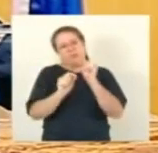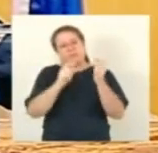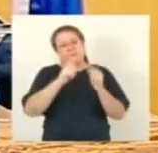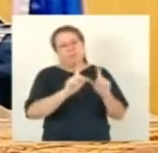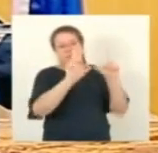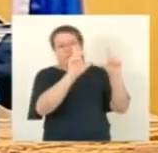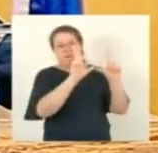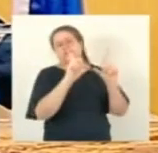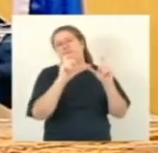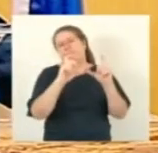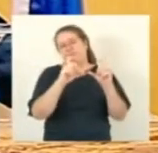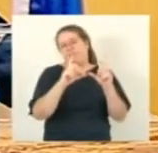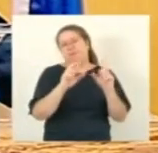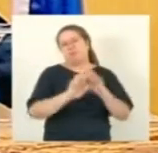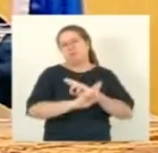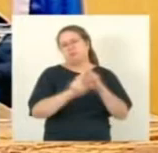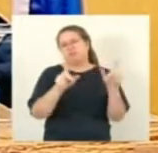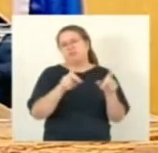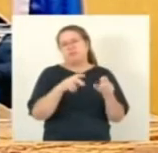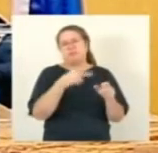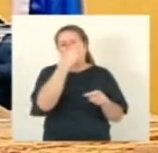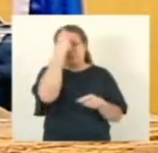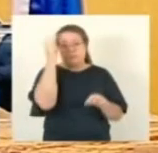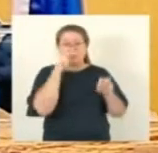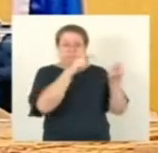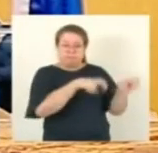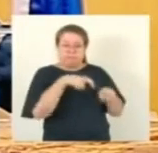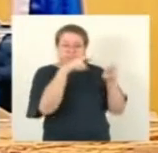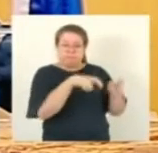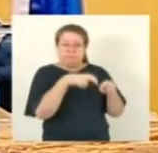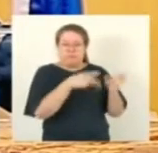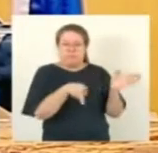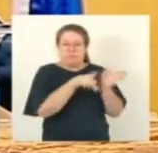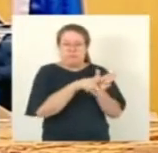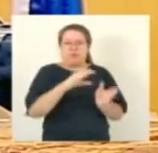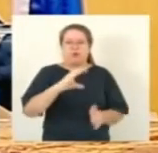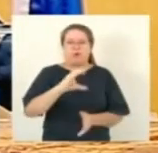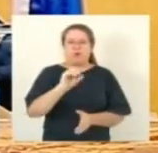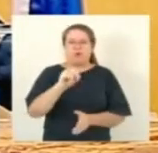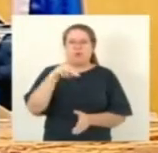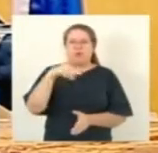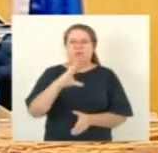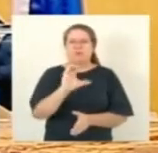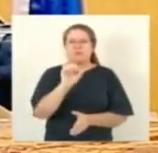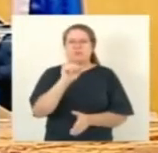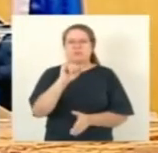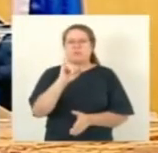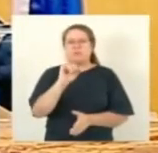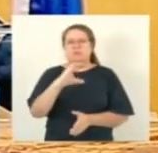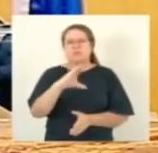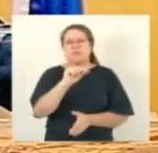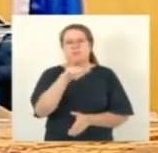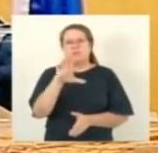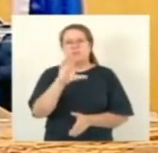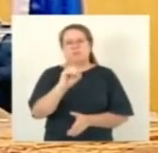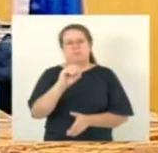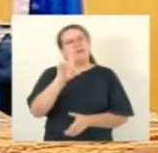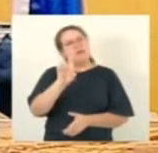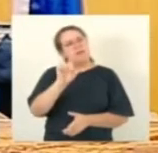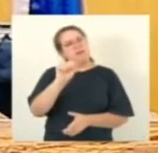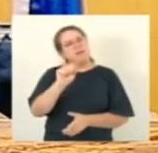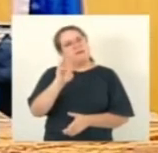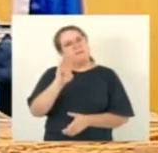das famílias de agricultores familiares lá de Conceição da Barra. A associação de produtores de lá já vem numa